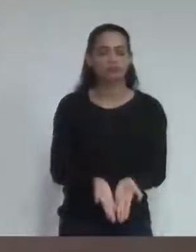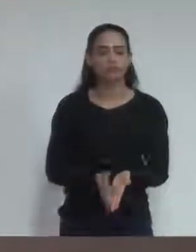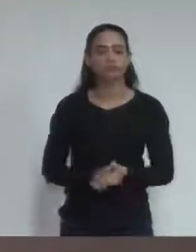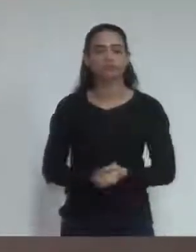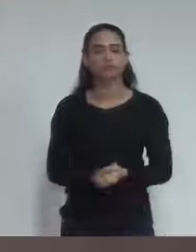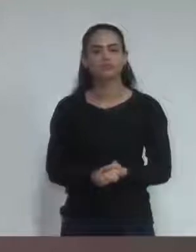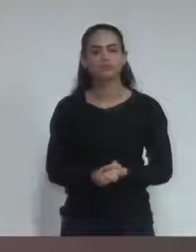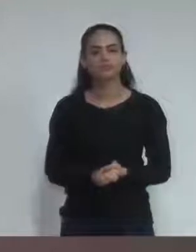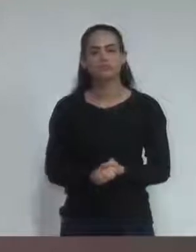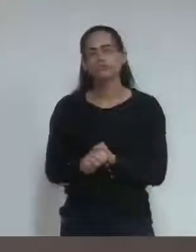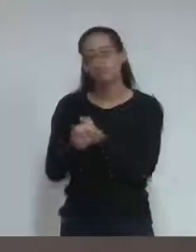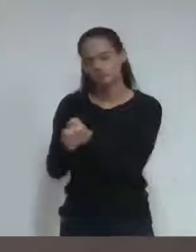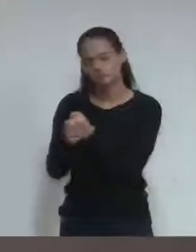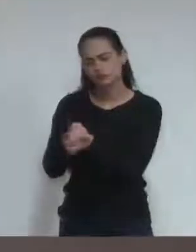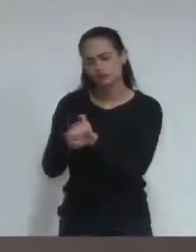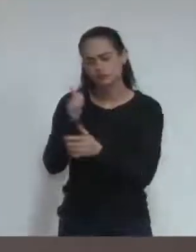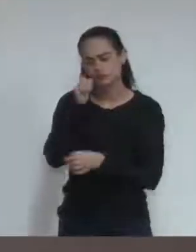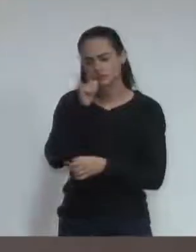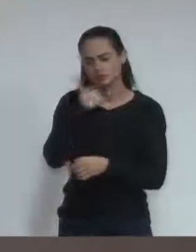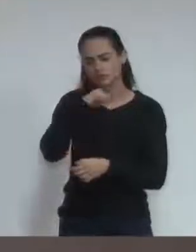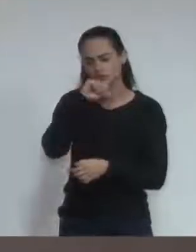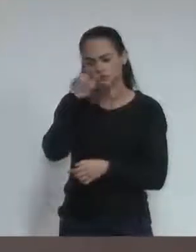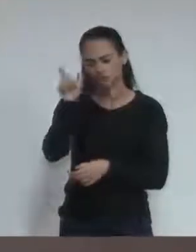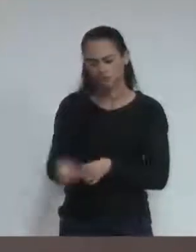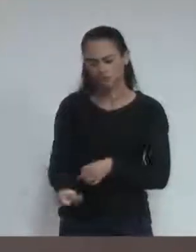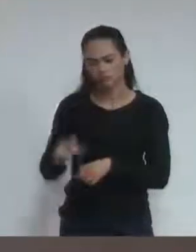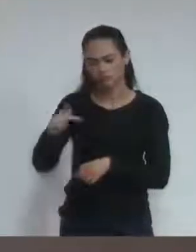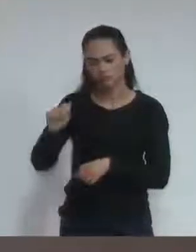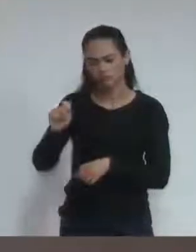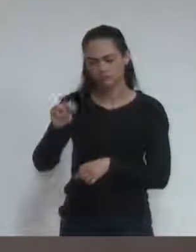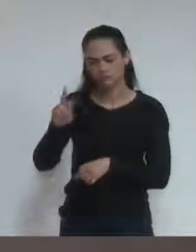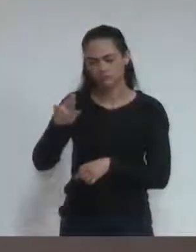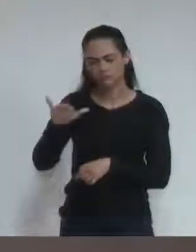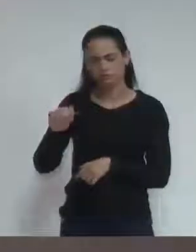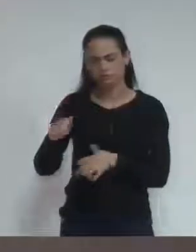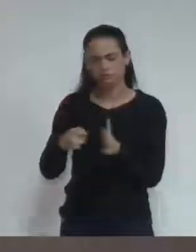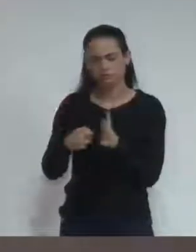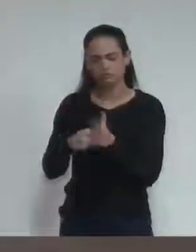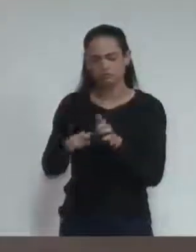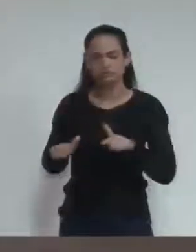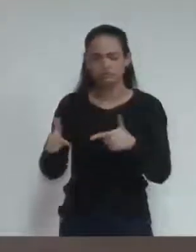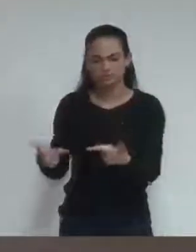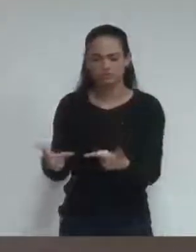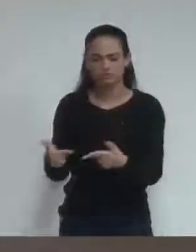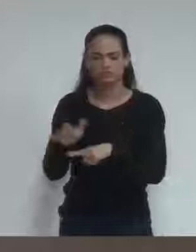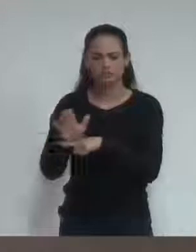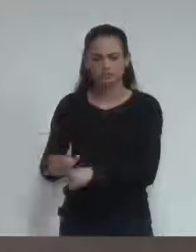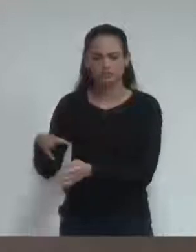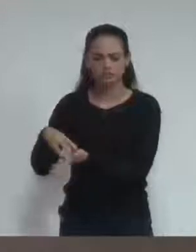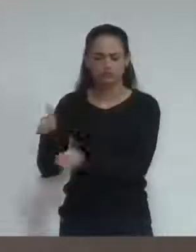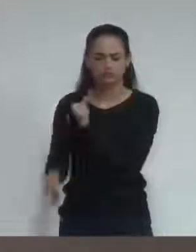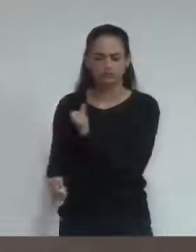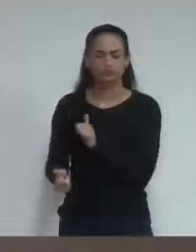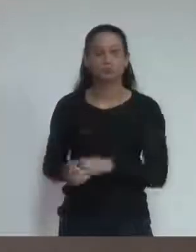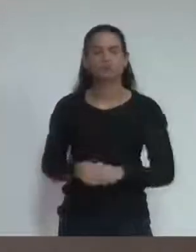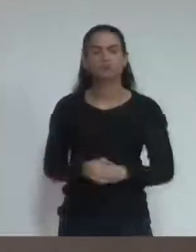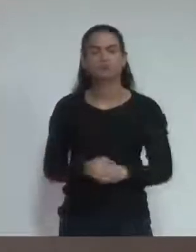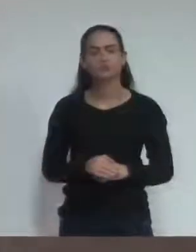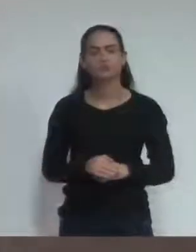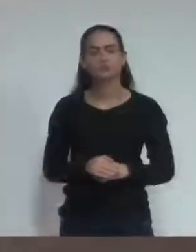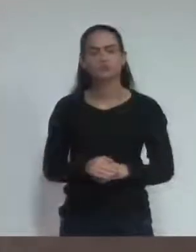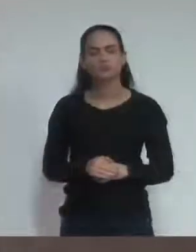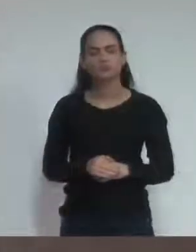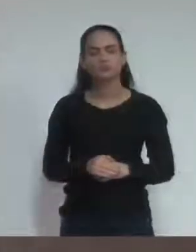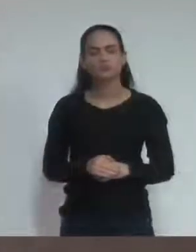dar esse mínimo de conforto a essas crianças. E eu vou voltar, vou voltar uns 40 anos atrás. E como tem